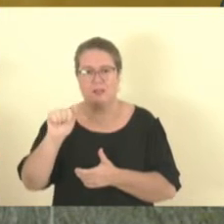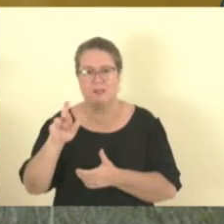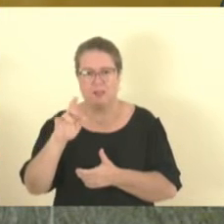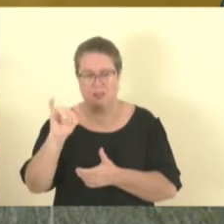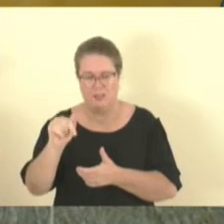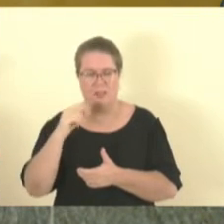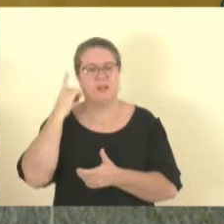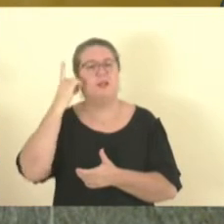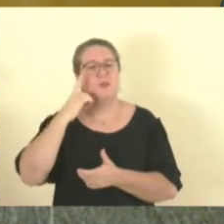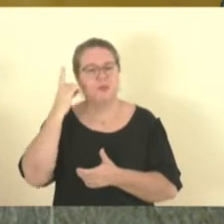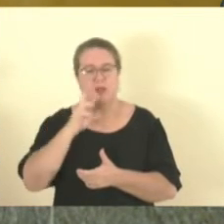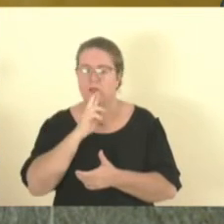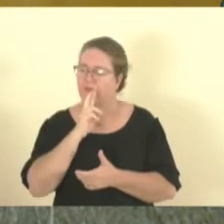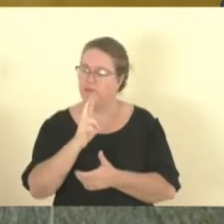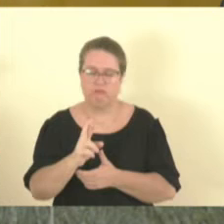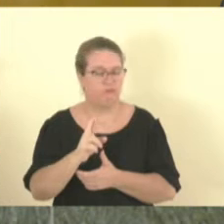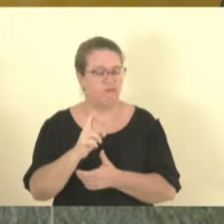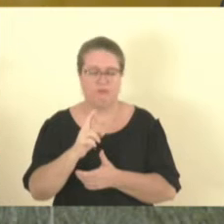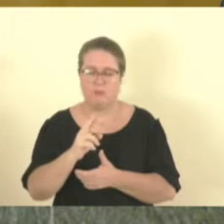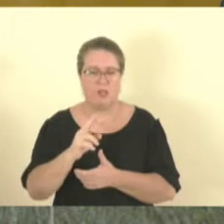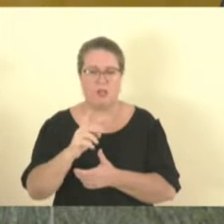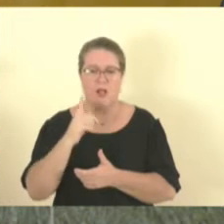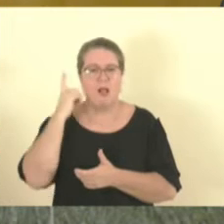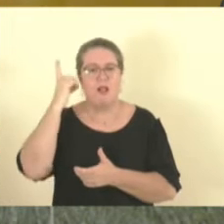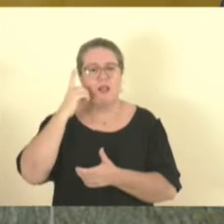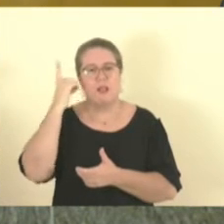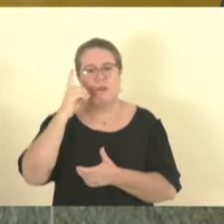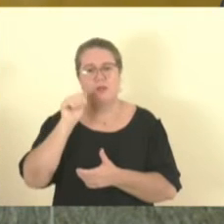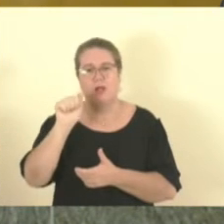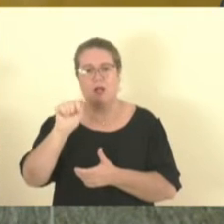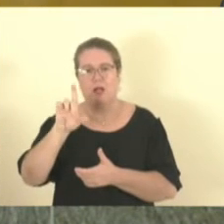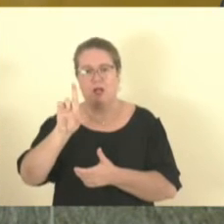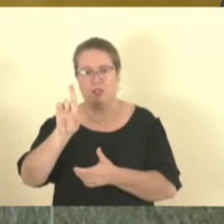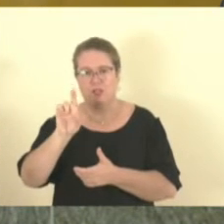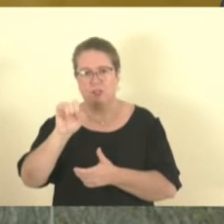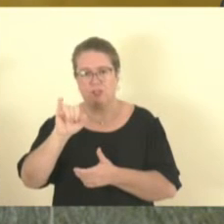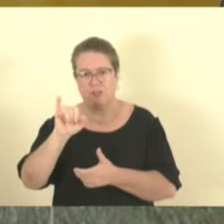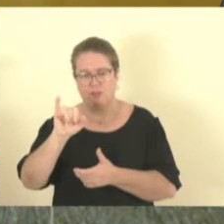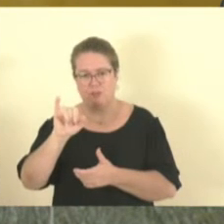Deputado Alcântara, filho não respondendo, com a palavra do deputado Adilson Espíndola.